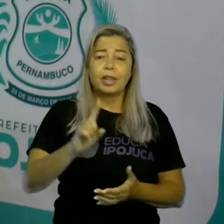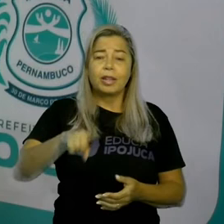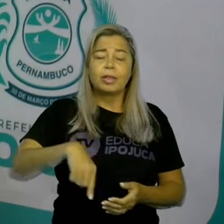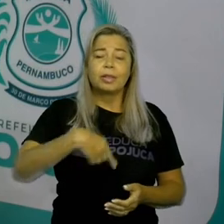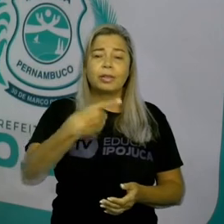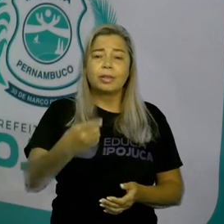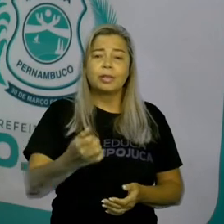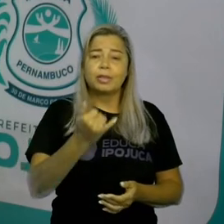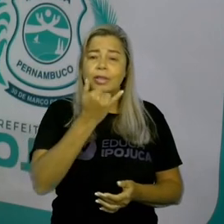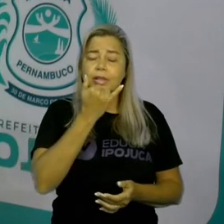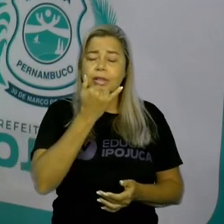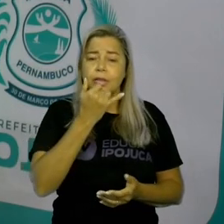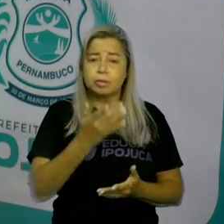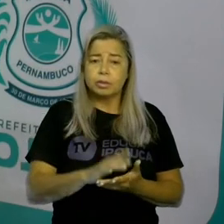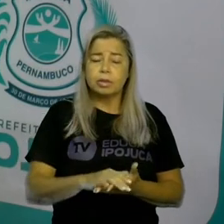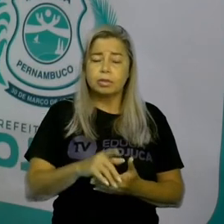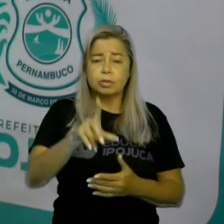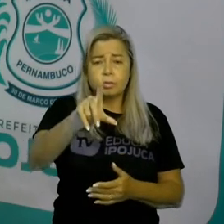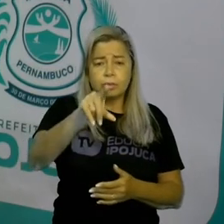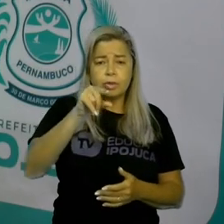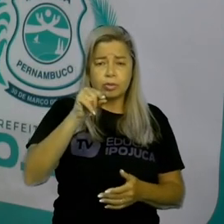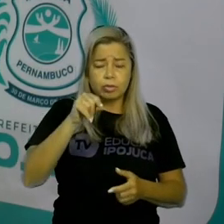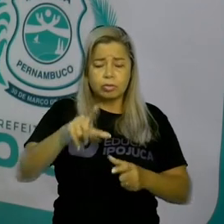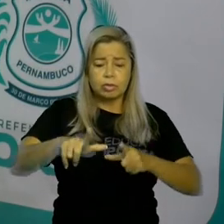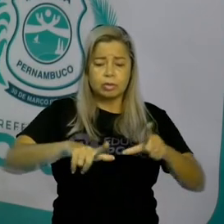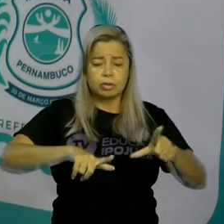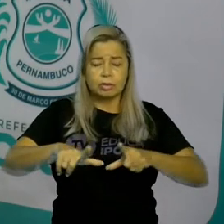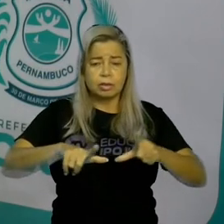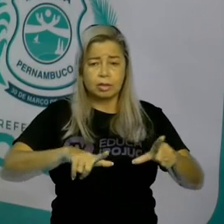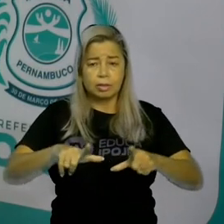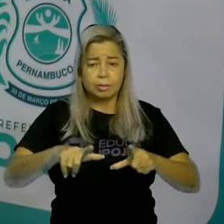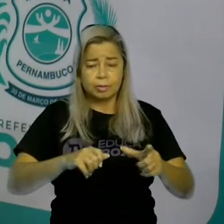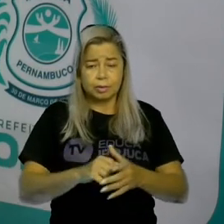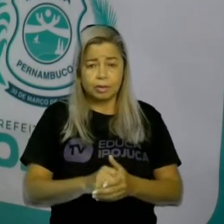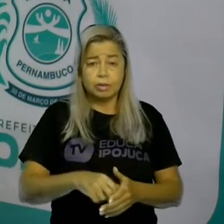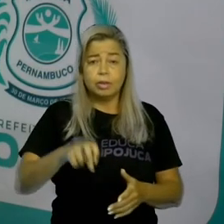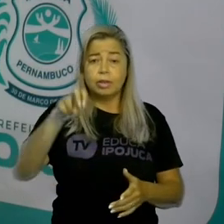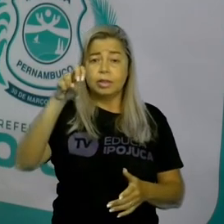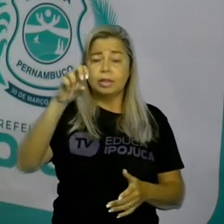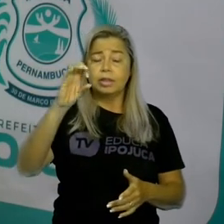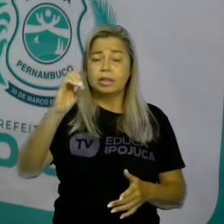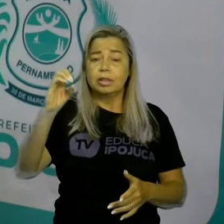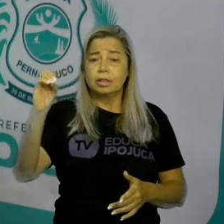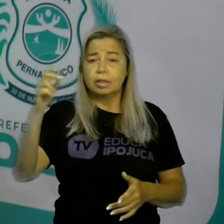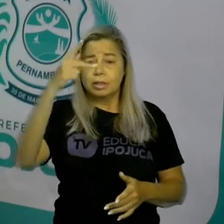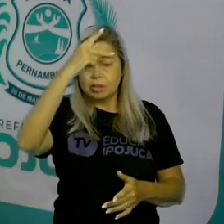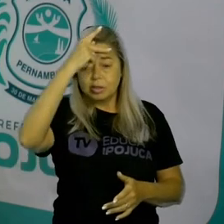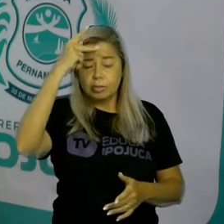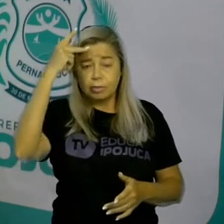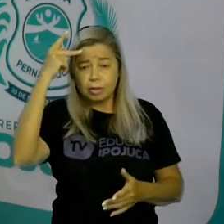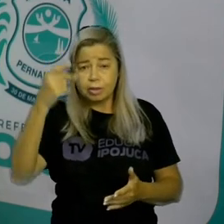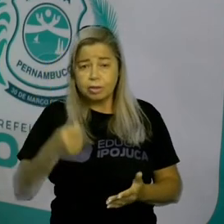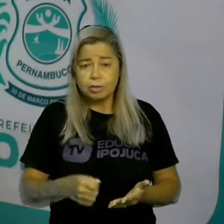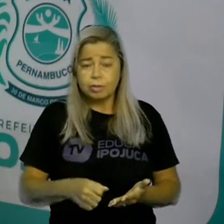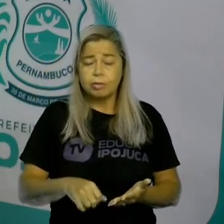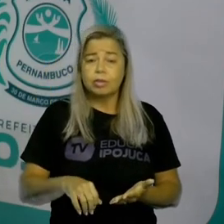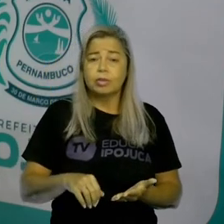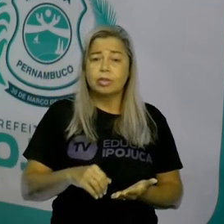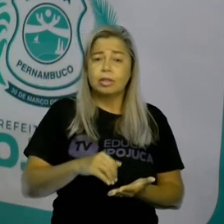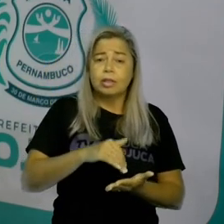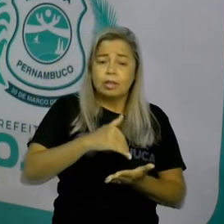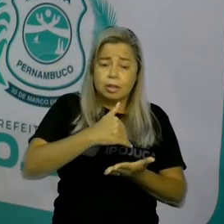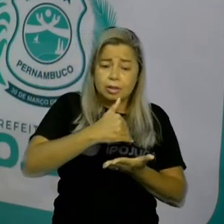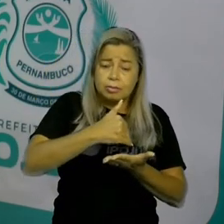Em uma seleção de emprego, 500 candidatos se inscreveram. Se inscreveram.